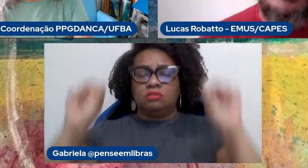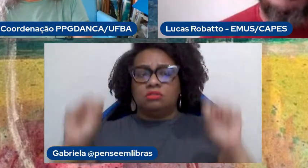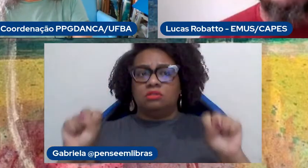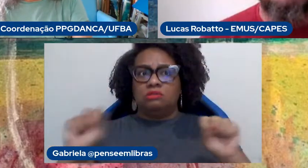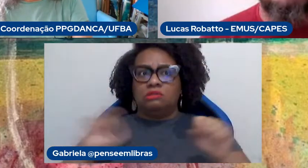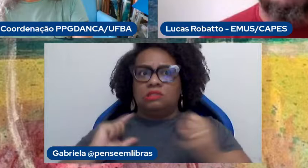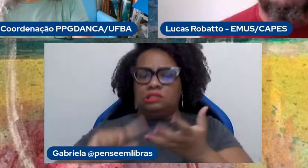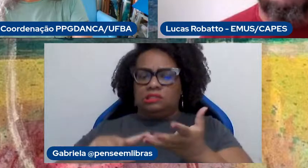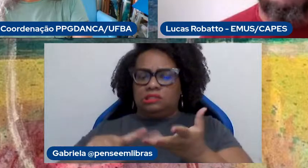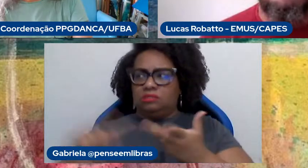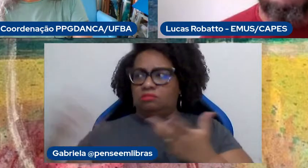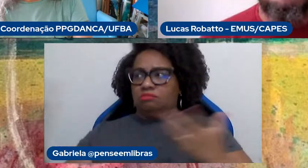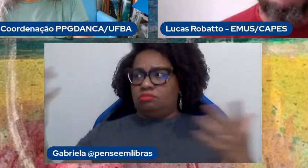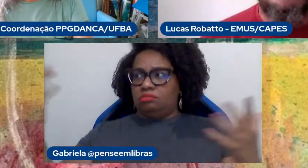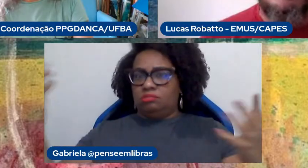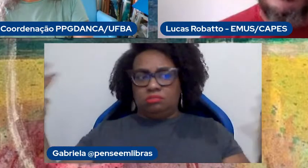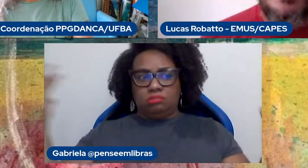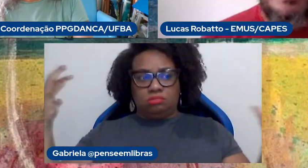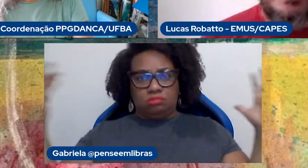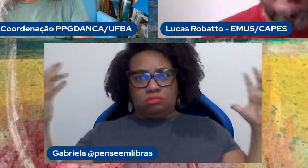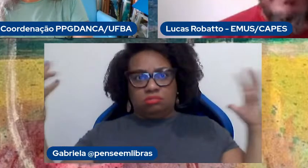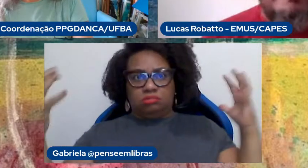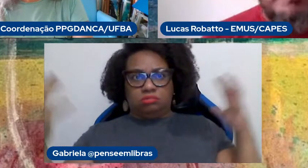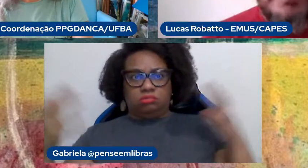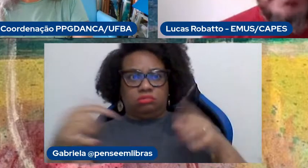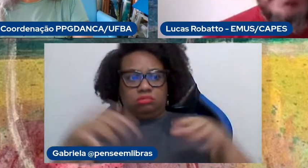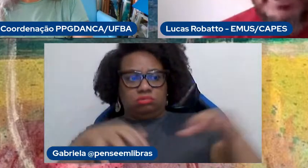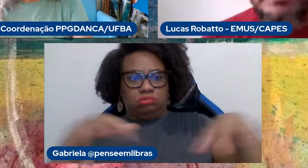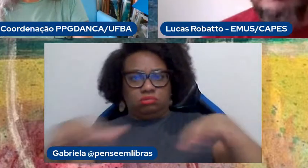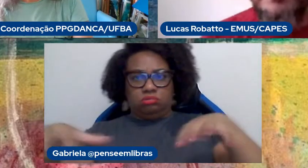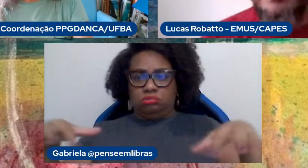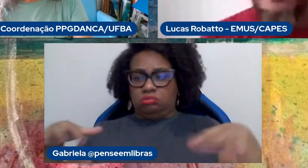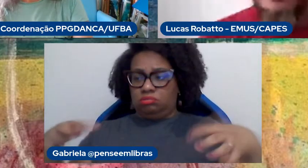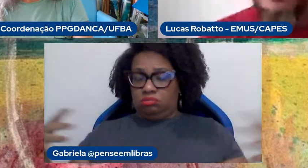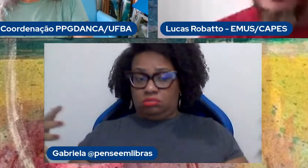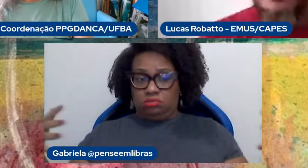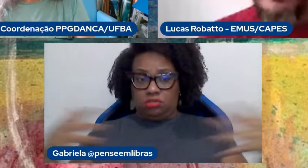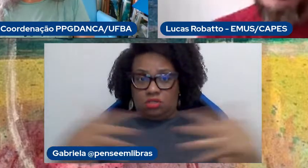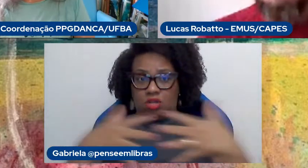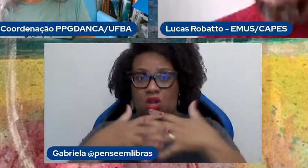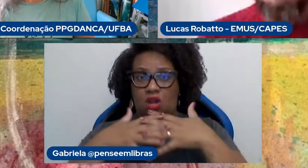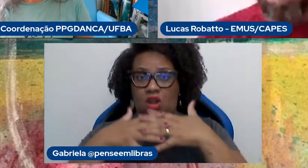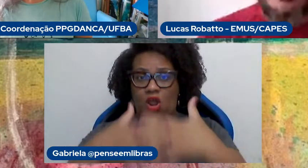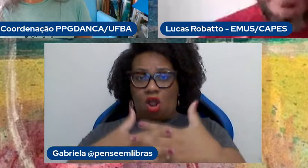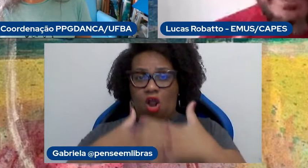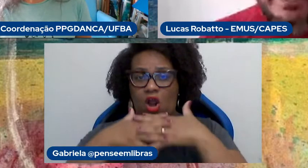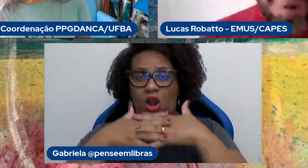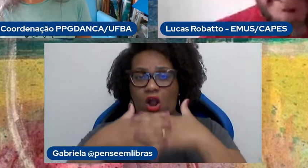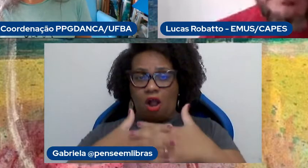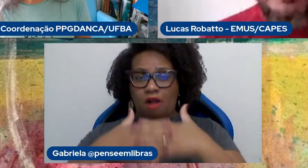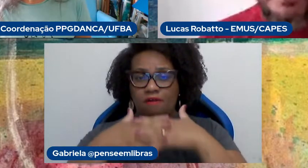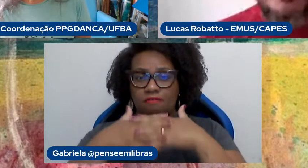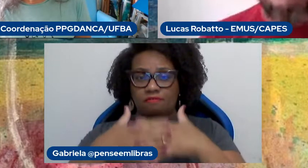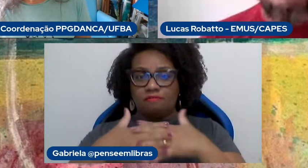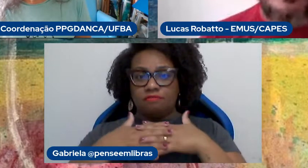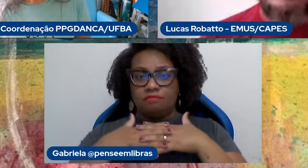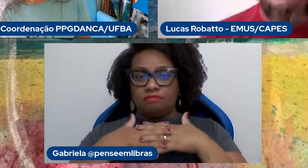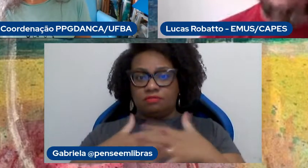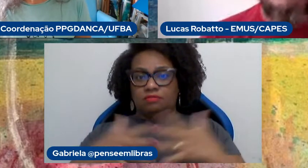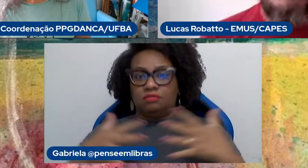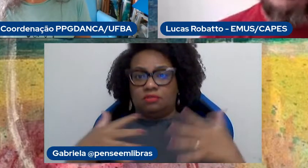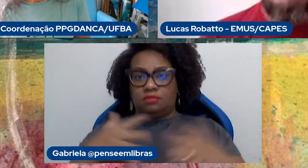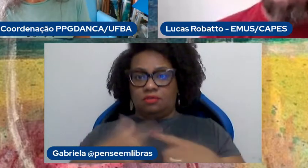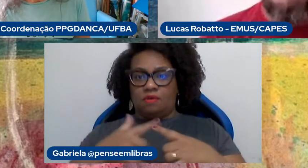que criam uma confusão muito grande, porque existem dinâmicas internas do mundo